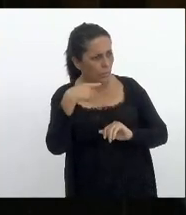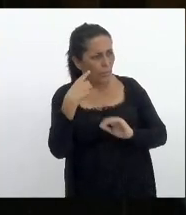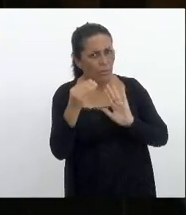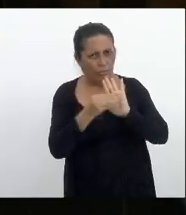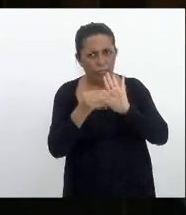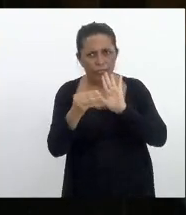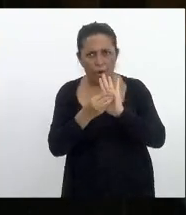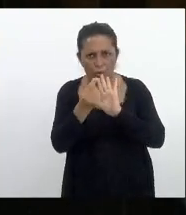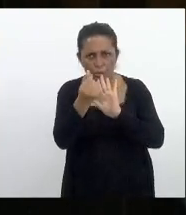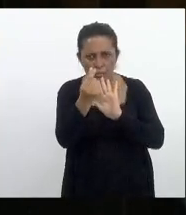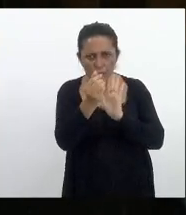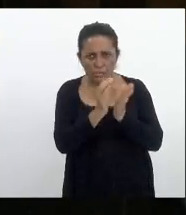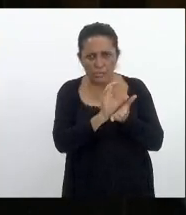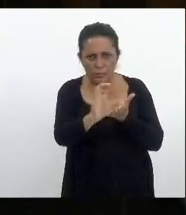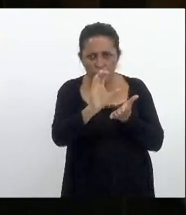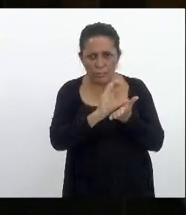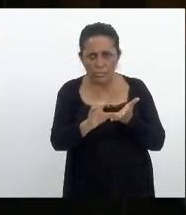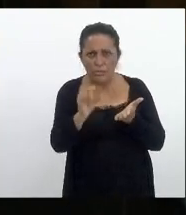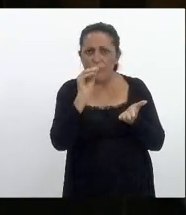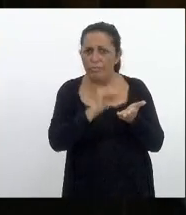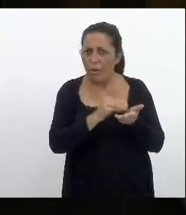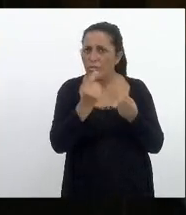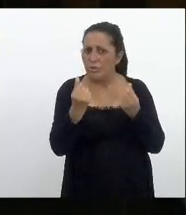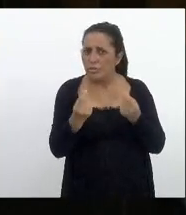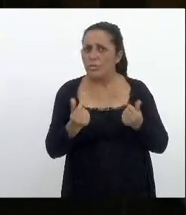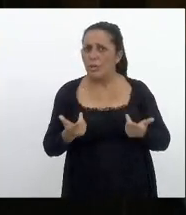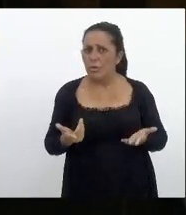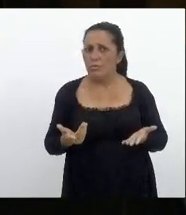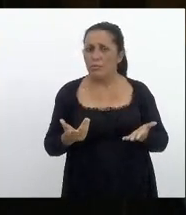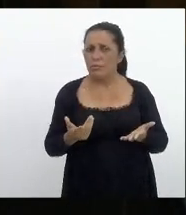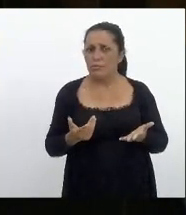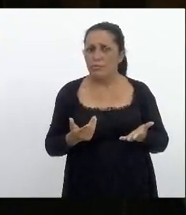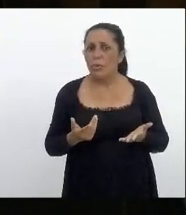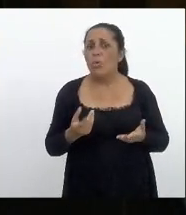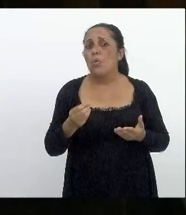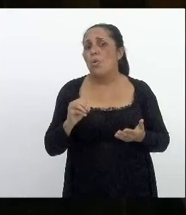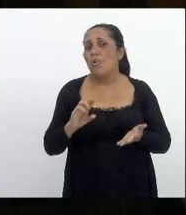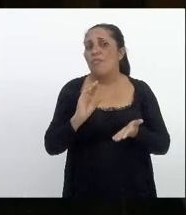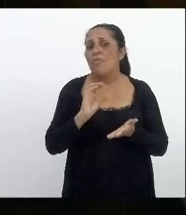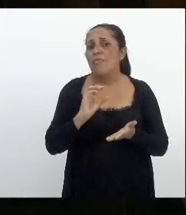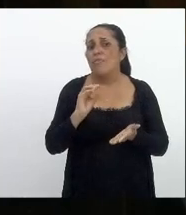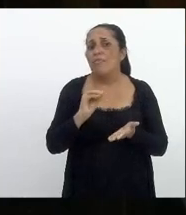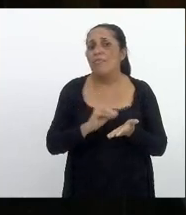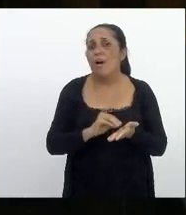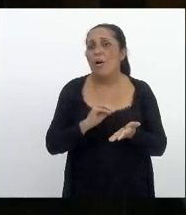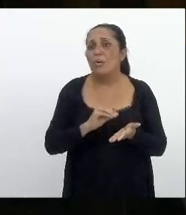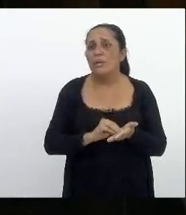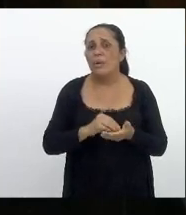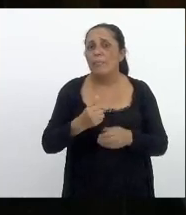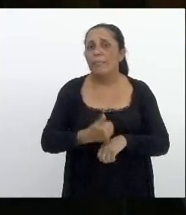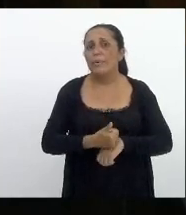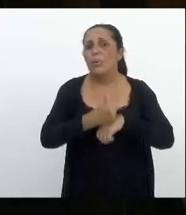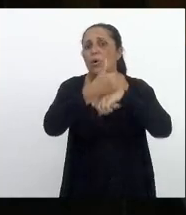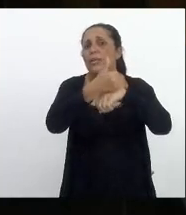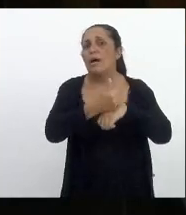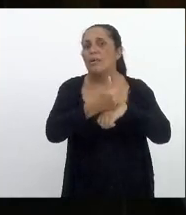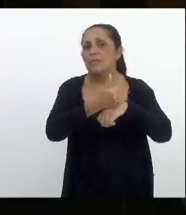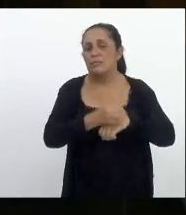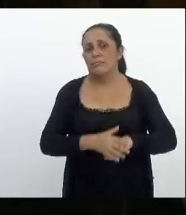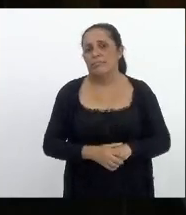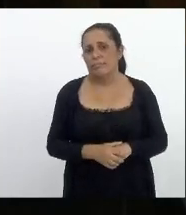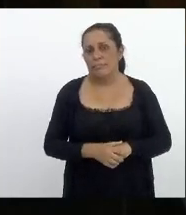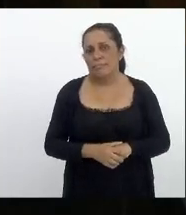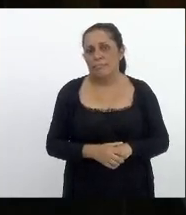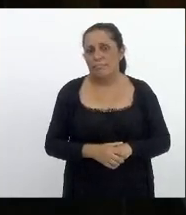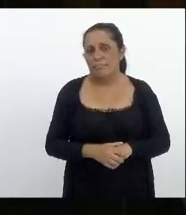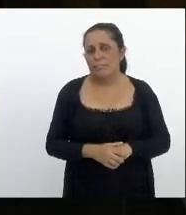falta de recurso é por falta de dinheiro ou é por falta de prioridades ou é